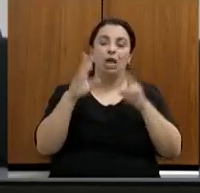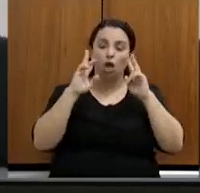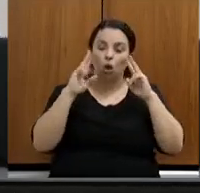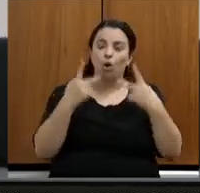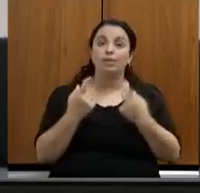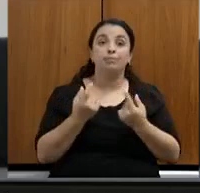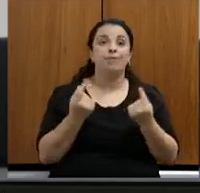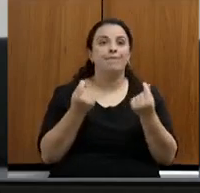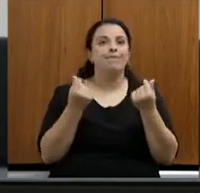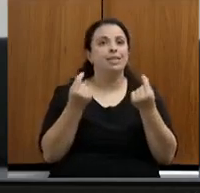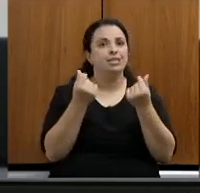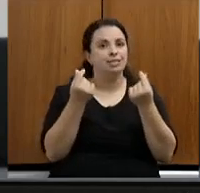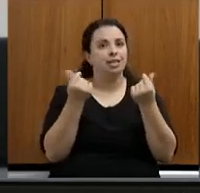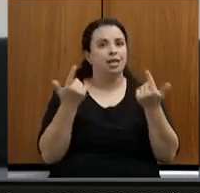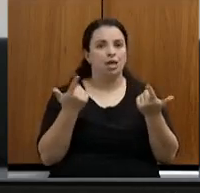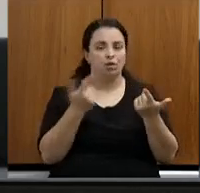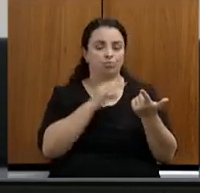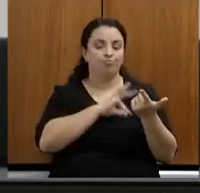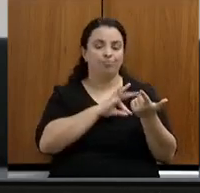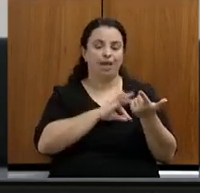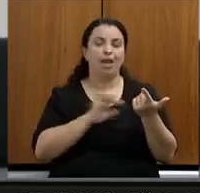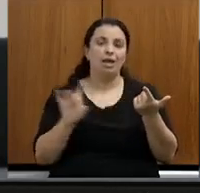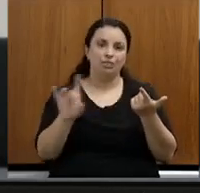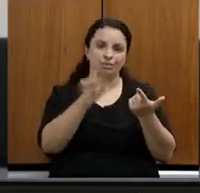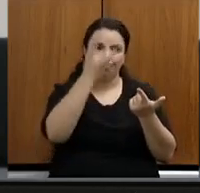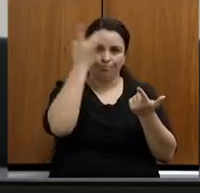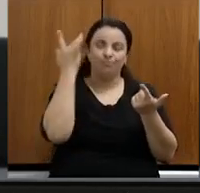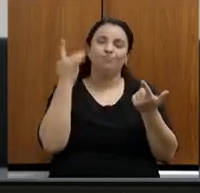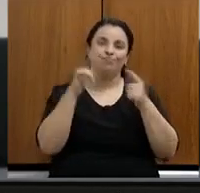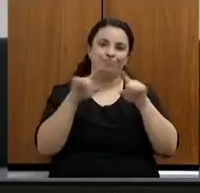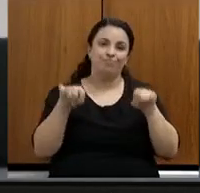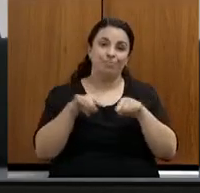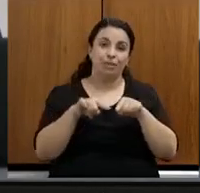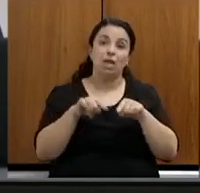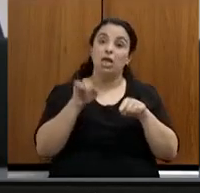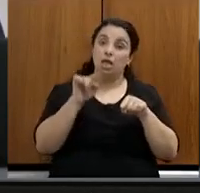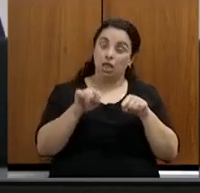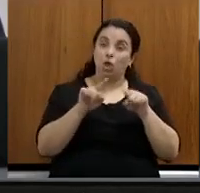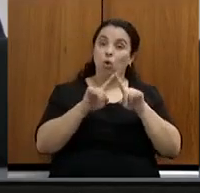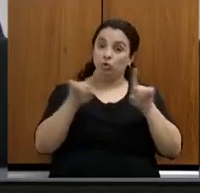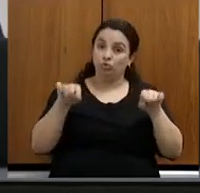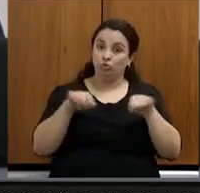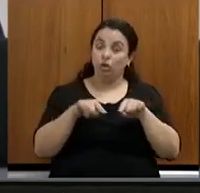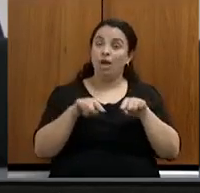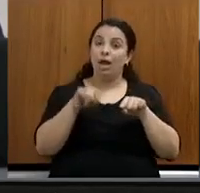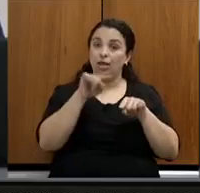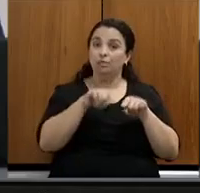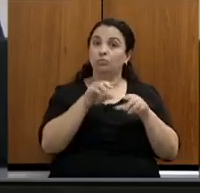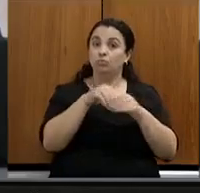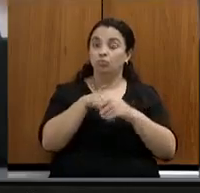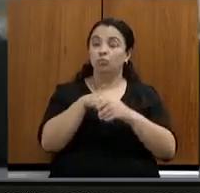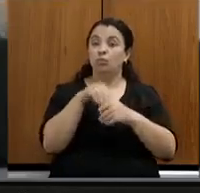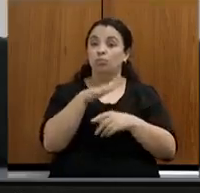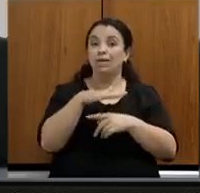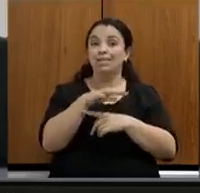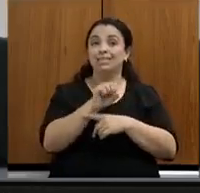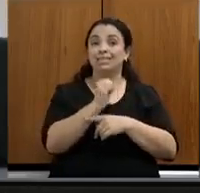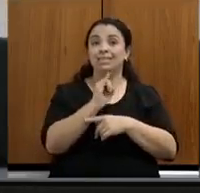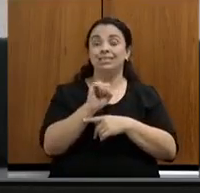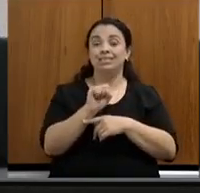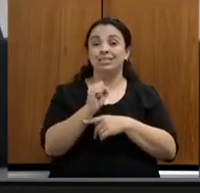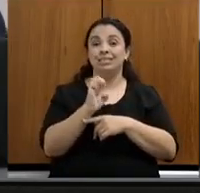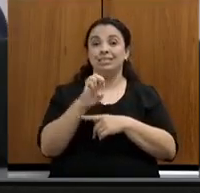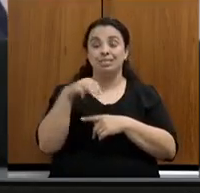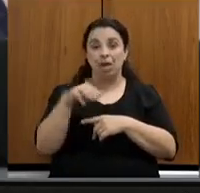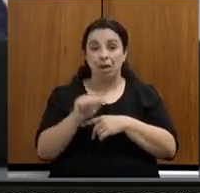Então, e eu acredito que a CEMAD, os servidores do CISEMA, deputados que aqui se encontram, são os servidores do